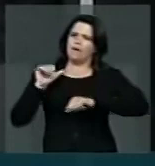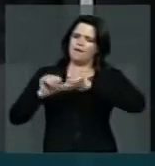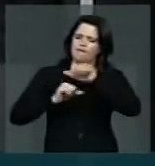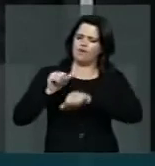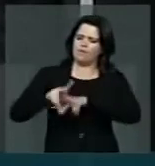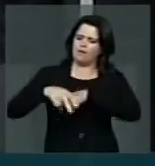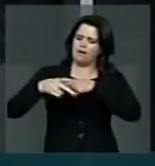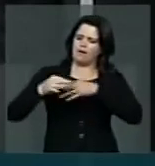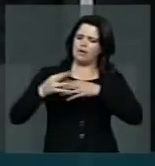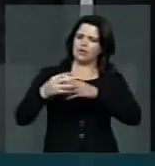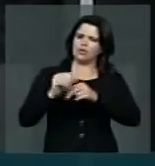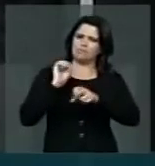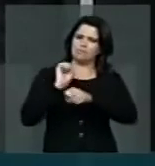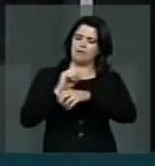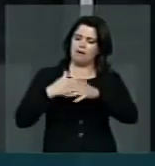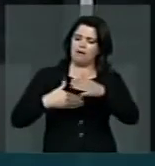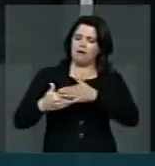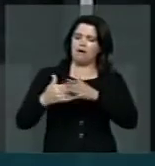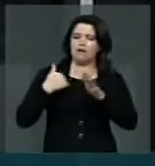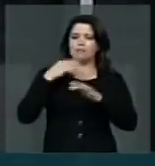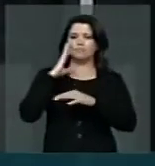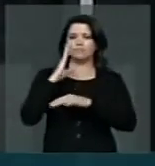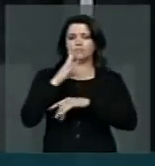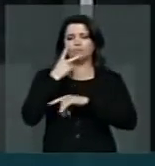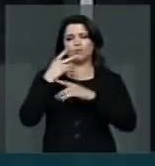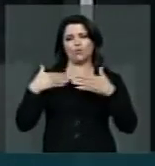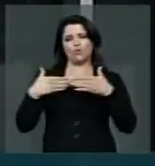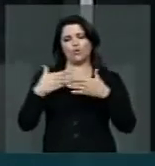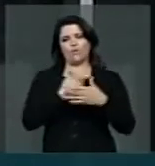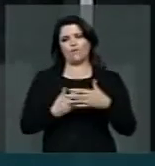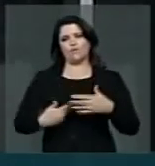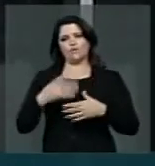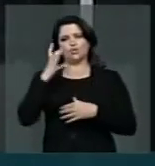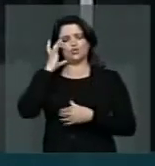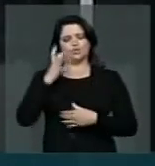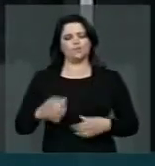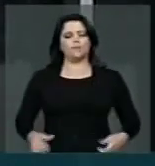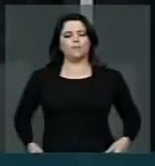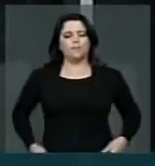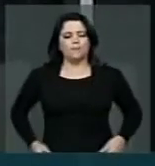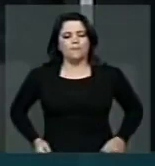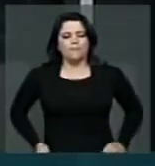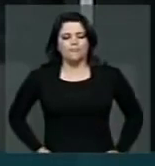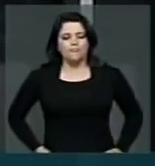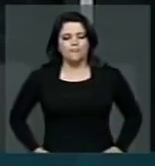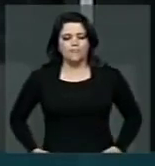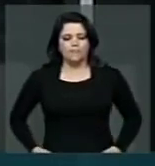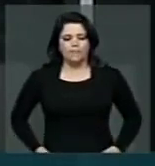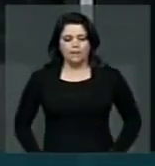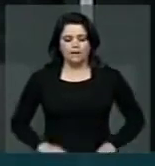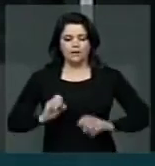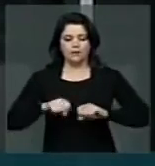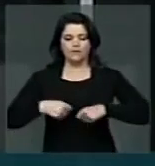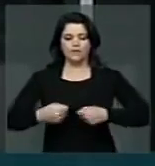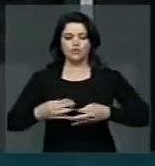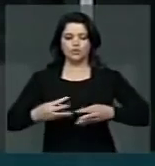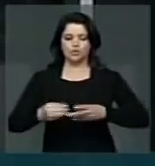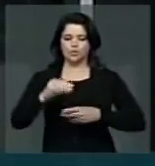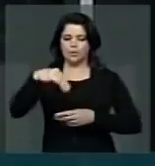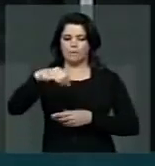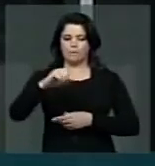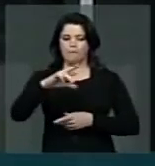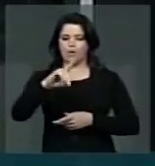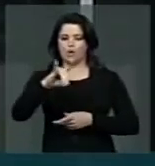agrária paralisada, especialmente no governo Dilma, a defesa da moradia